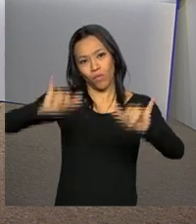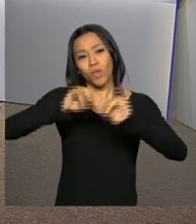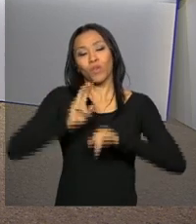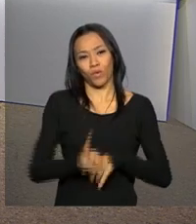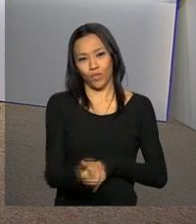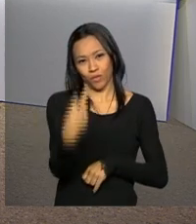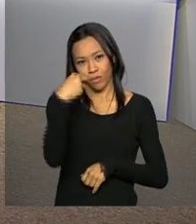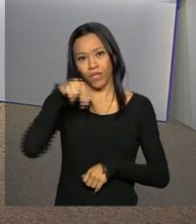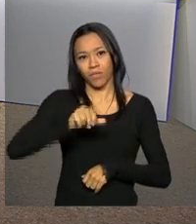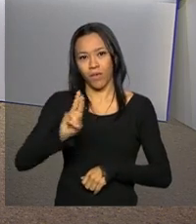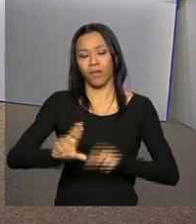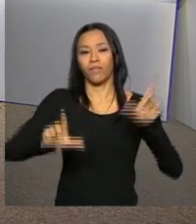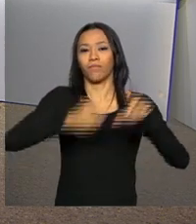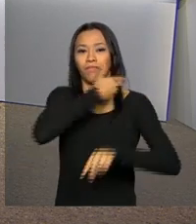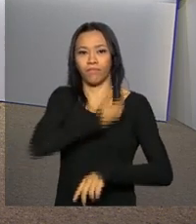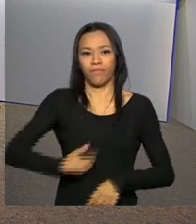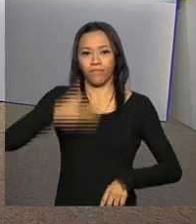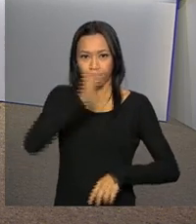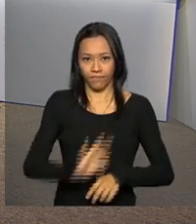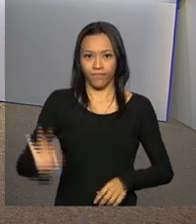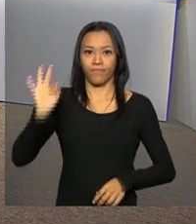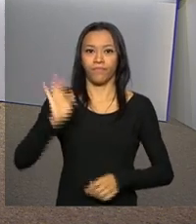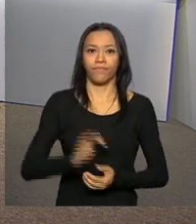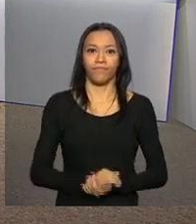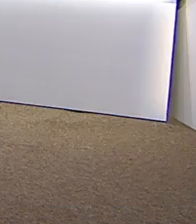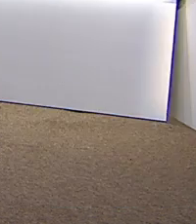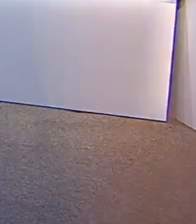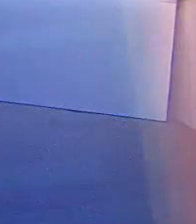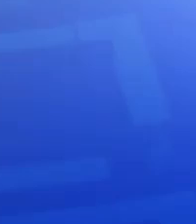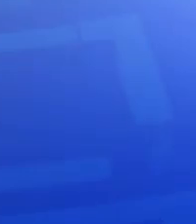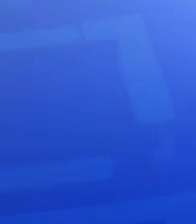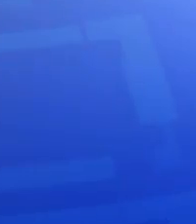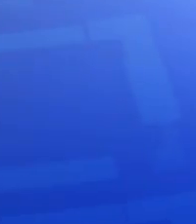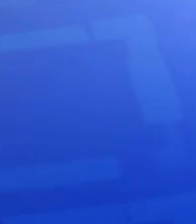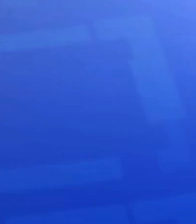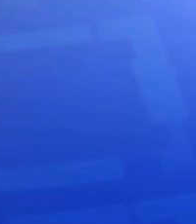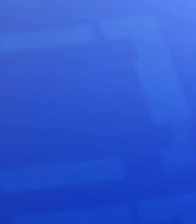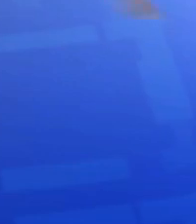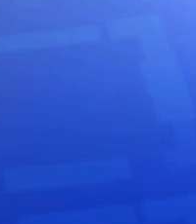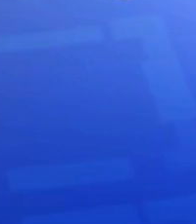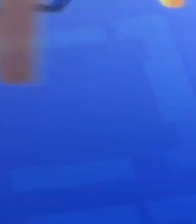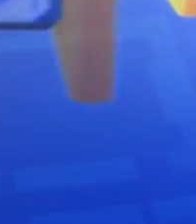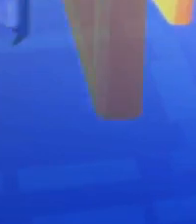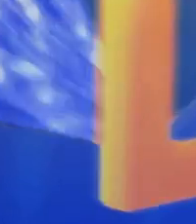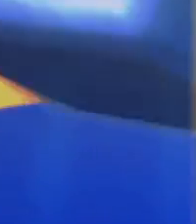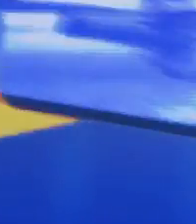Continue com a gente na NBR, a TV do Governo Federal. Tchau. Tchau. Tchau.